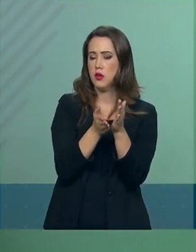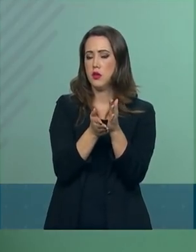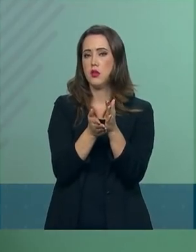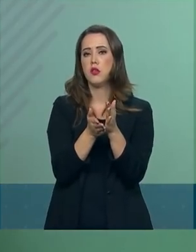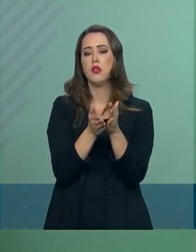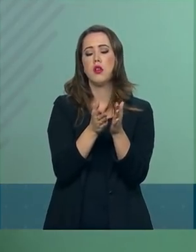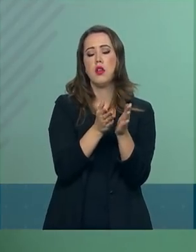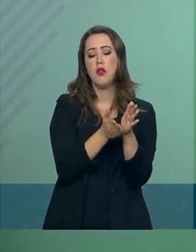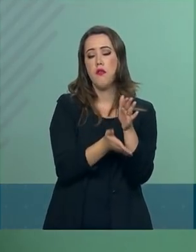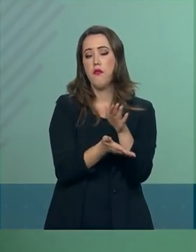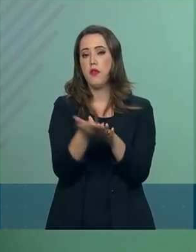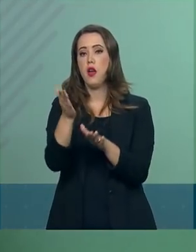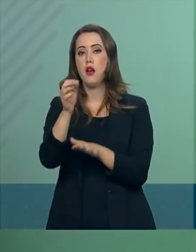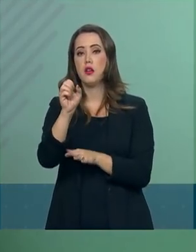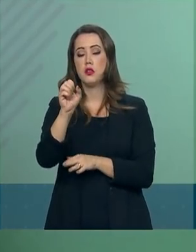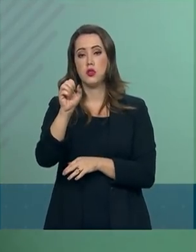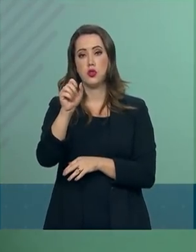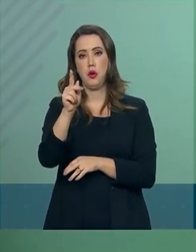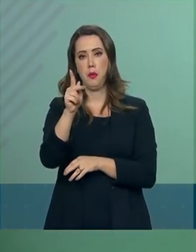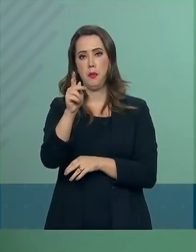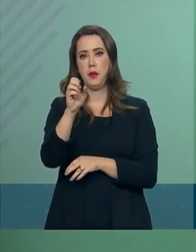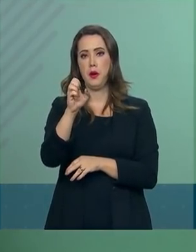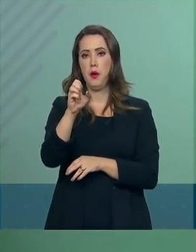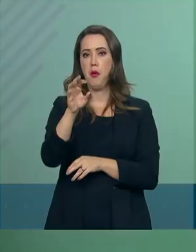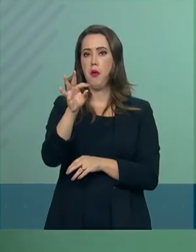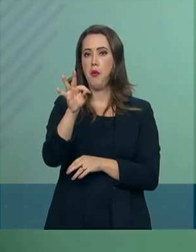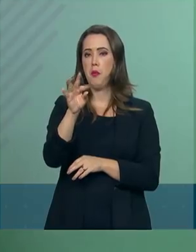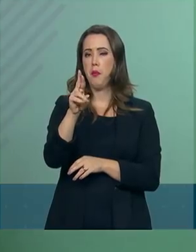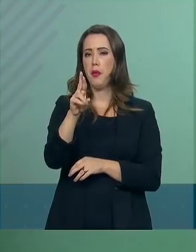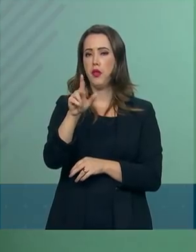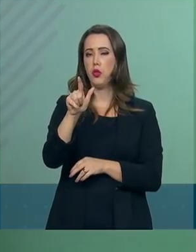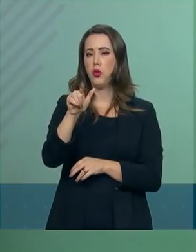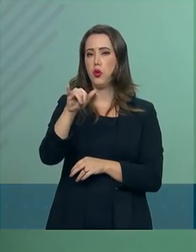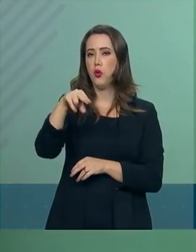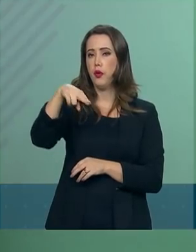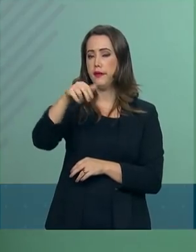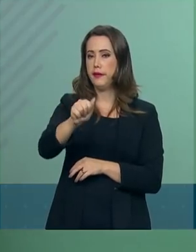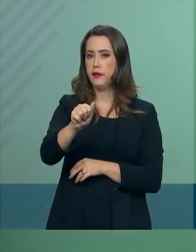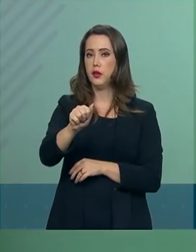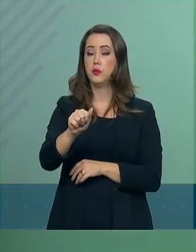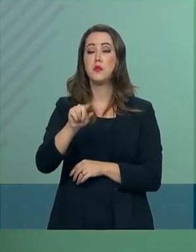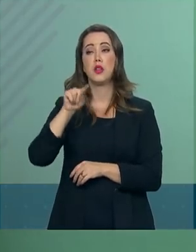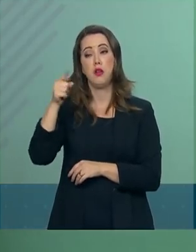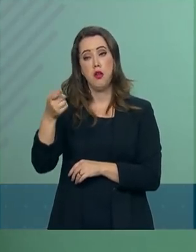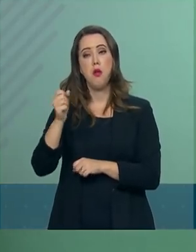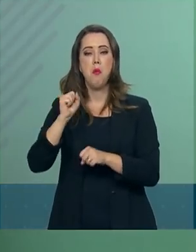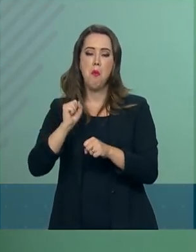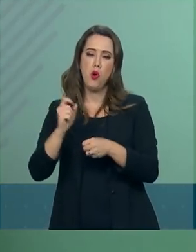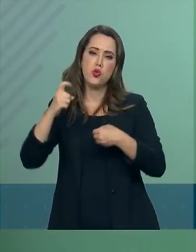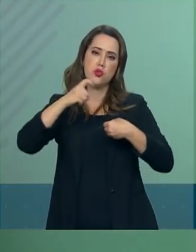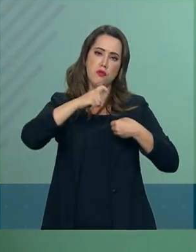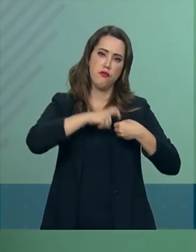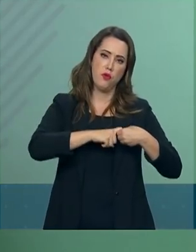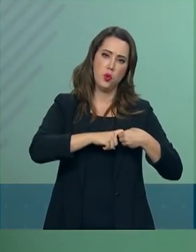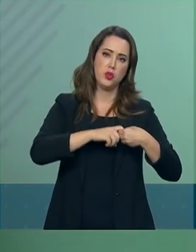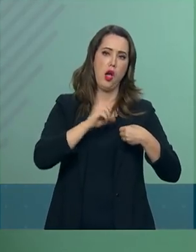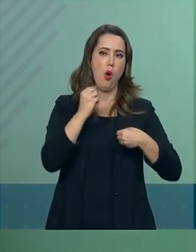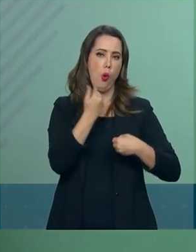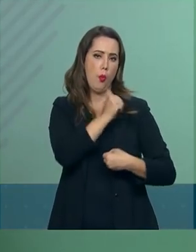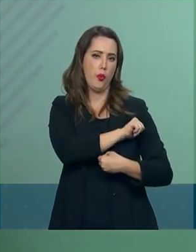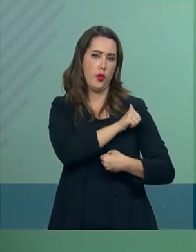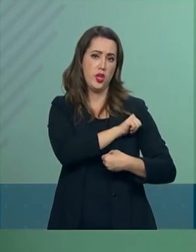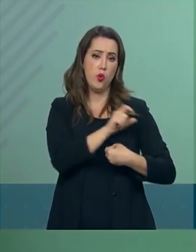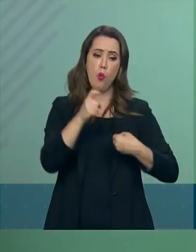com previsão de retorno no final da tarde, e aí ainda definir se ele vai direto para o Rio de Janeiro ou se ele retornaria aqui para Brasília